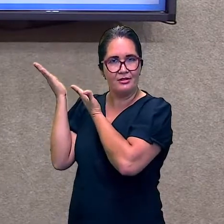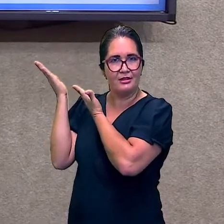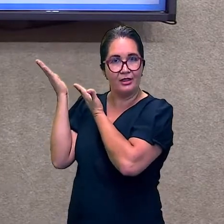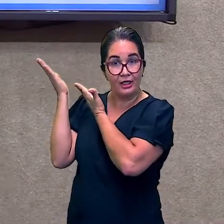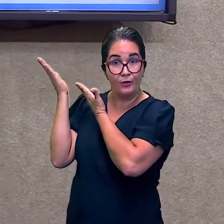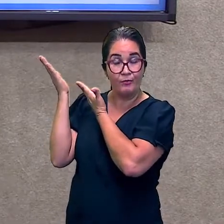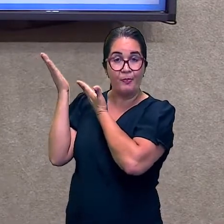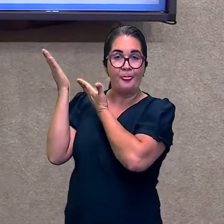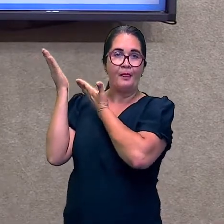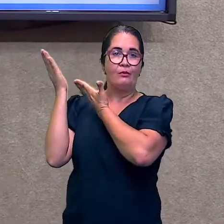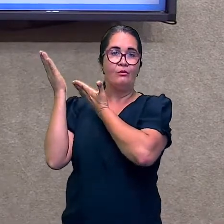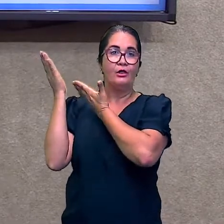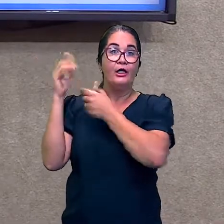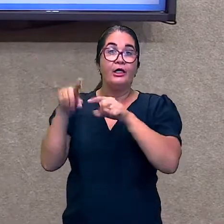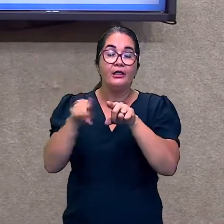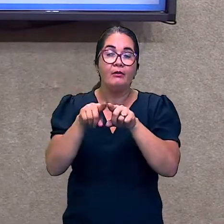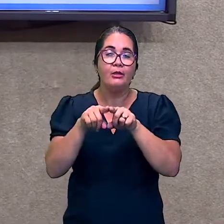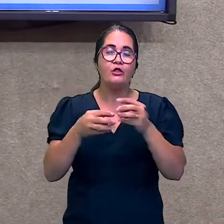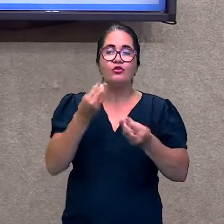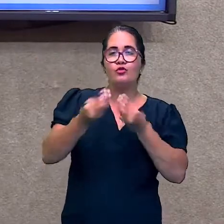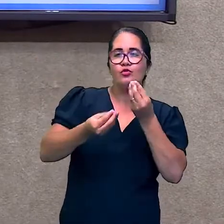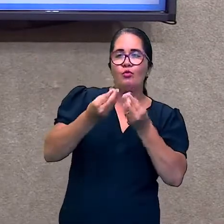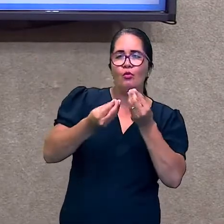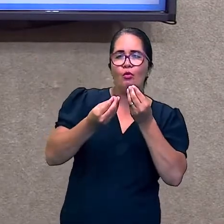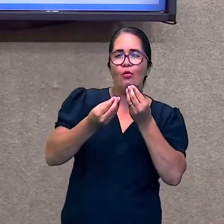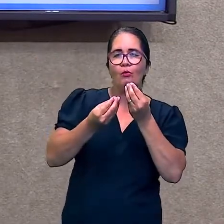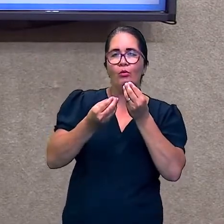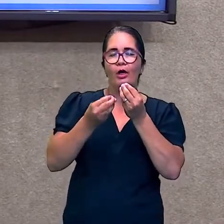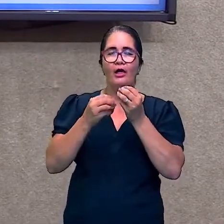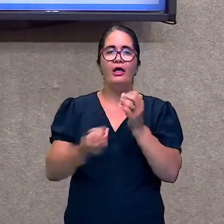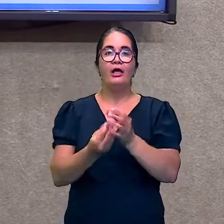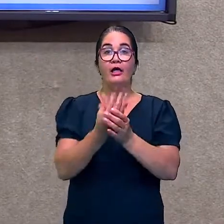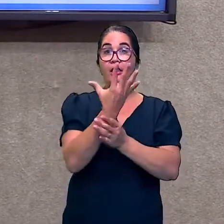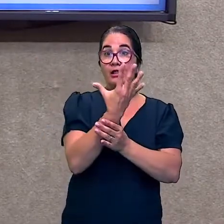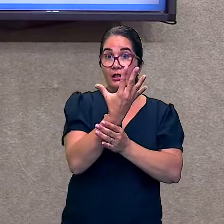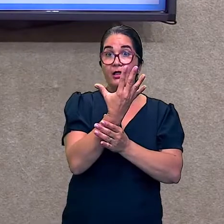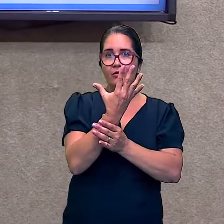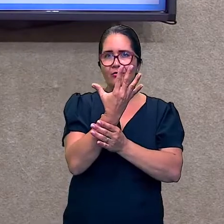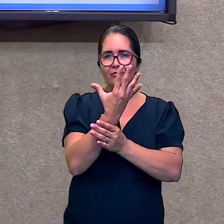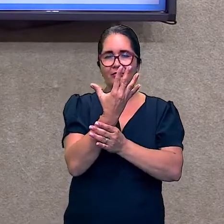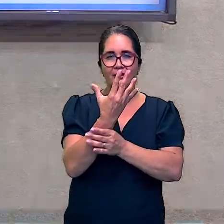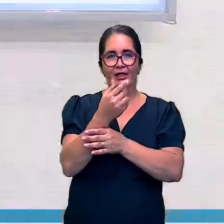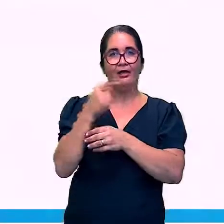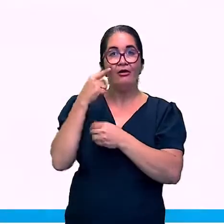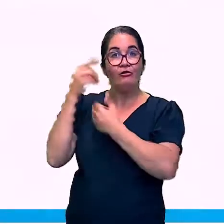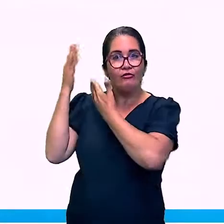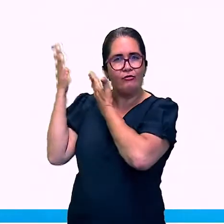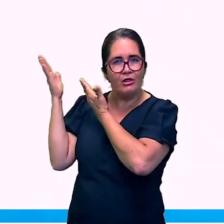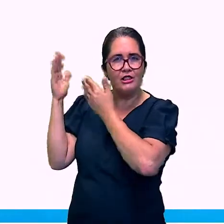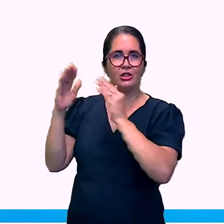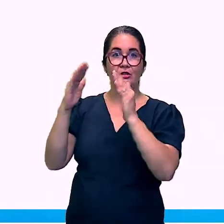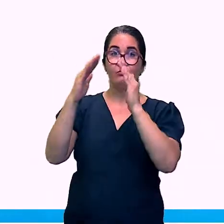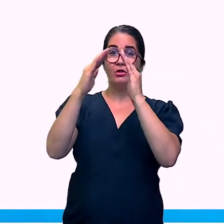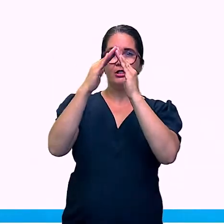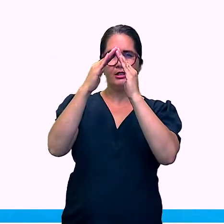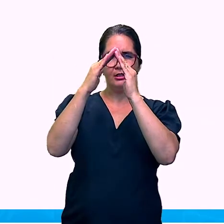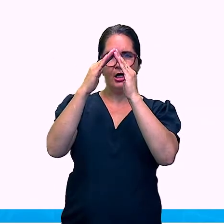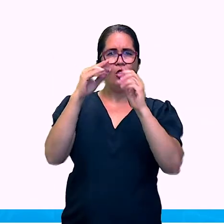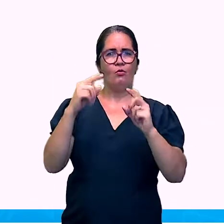Que se localiza no Vaticano. Ele constitui, como vocês podem observar. Por